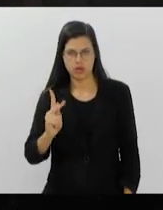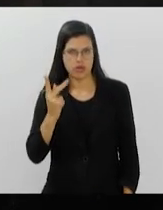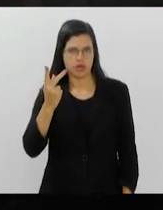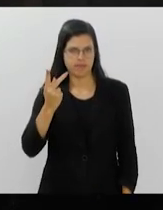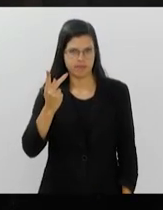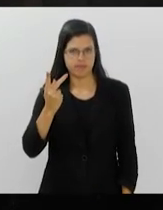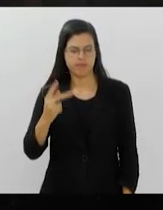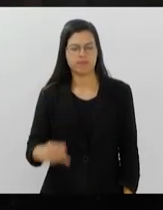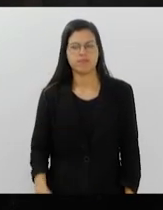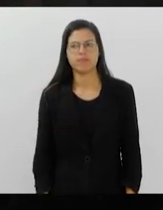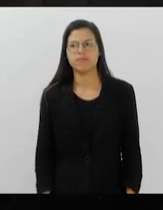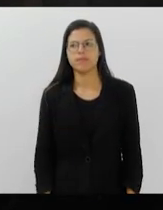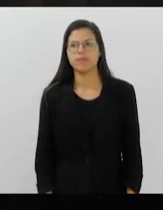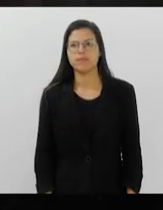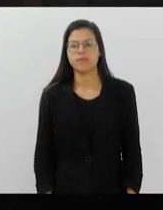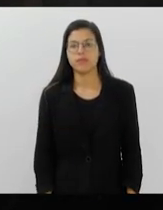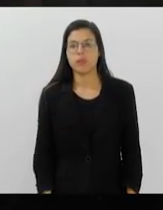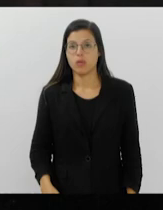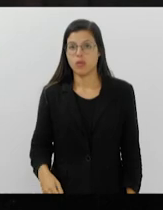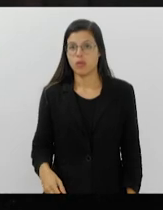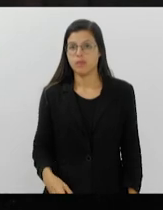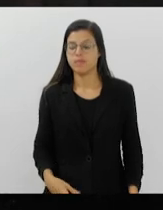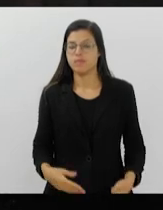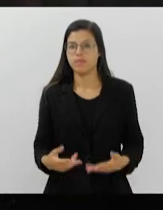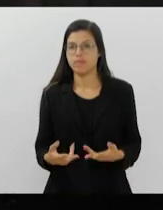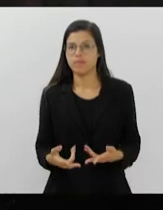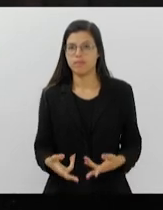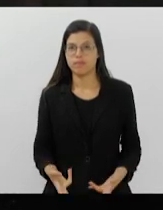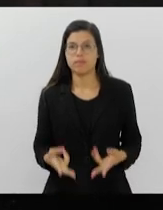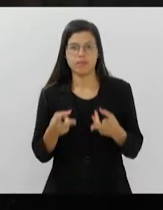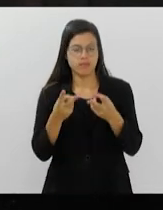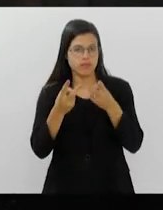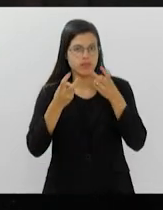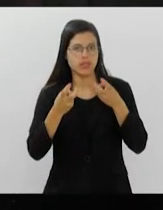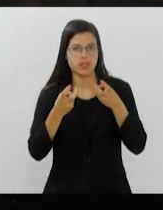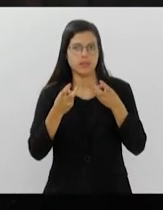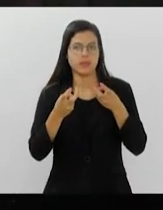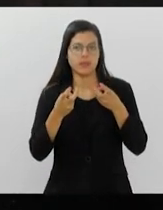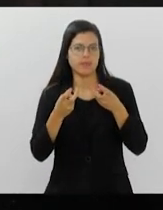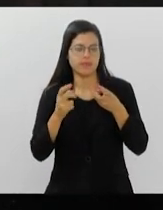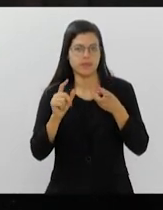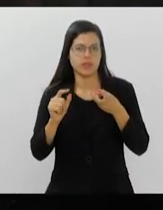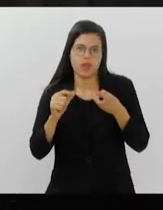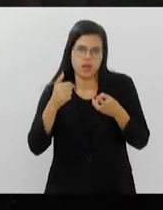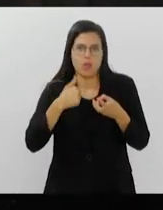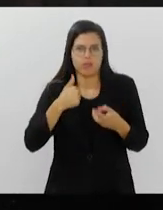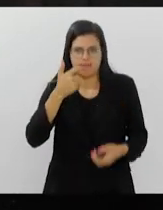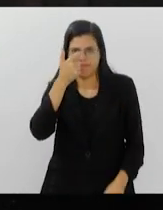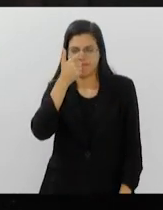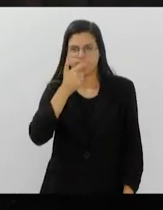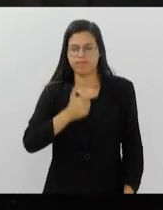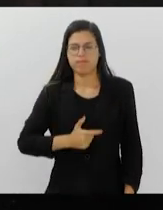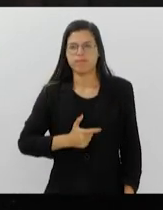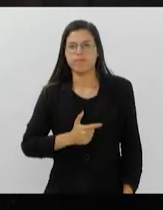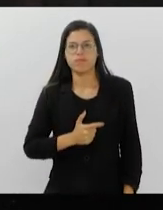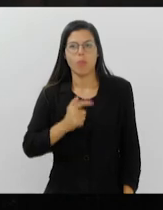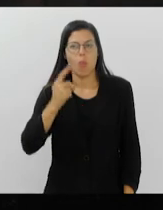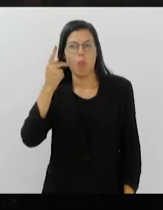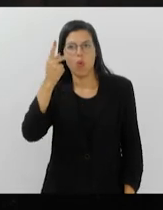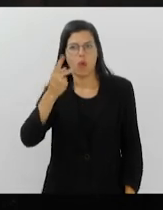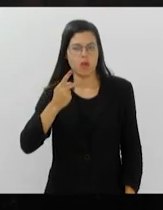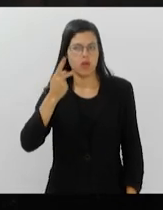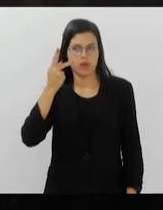e, evidentemente, sou um parlamentar e